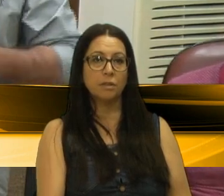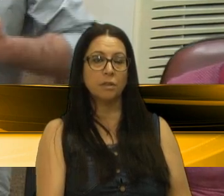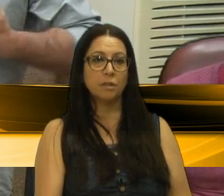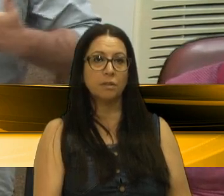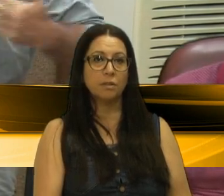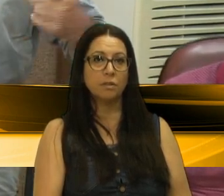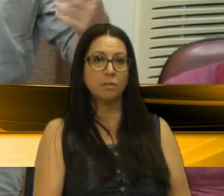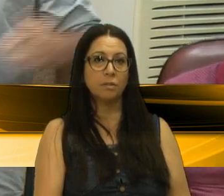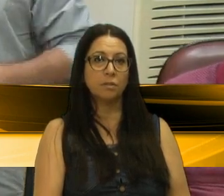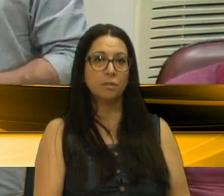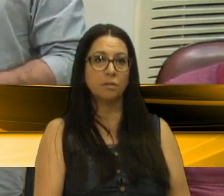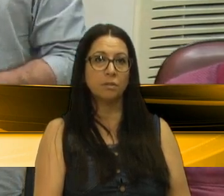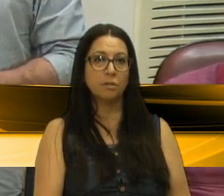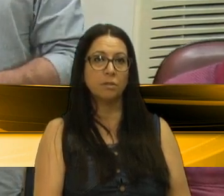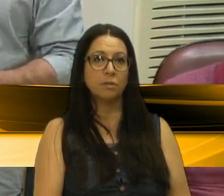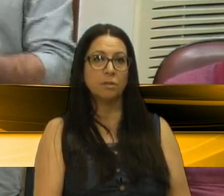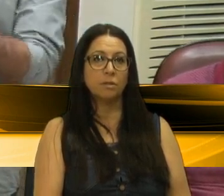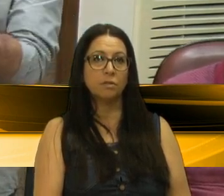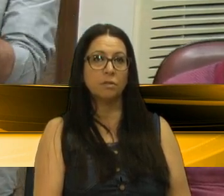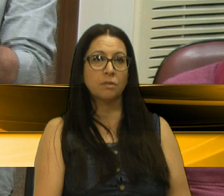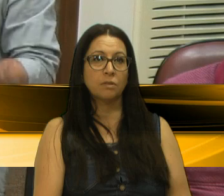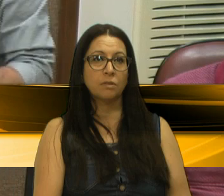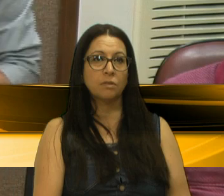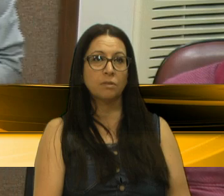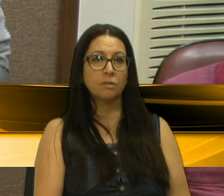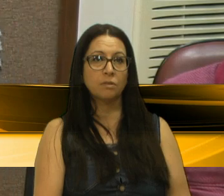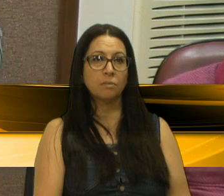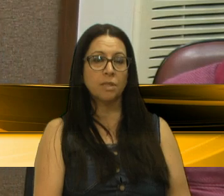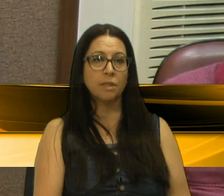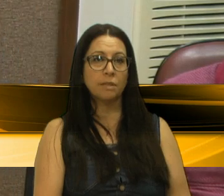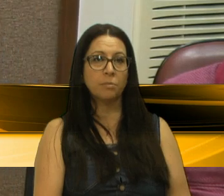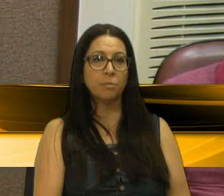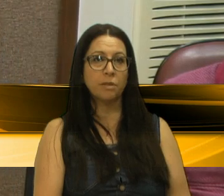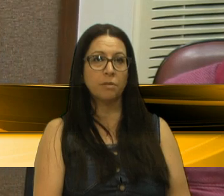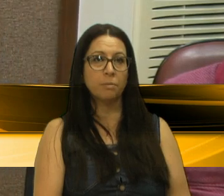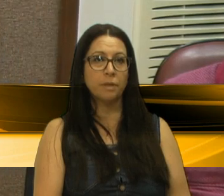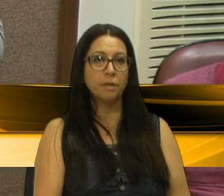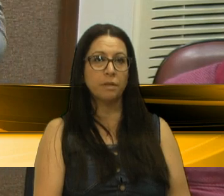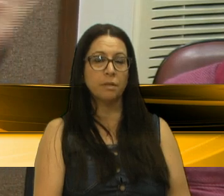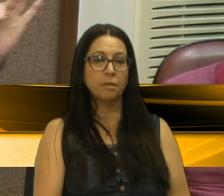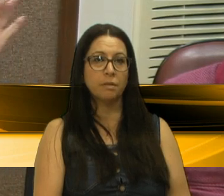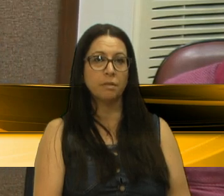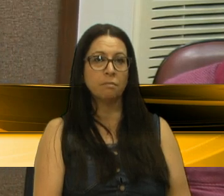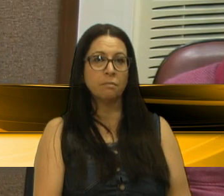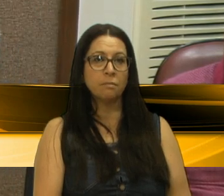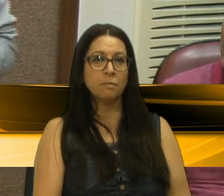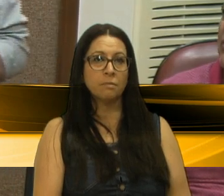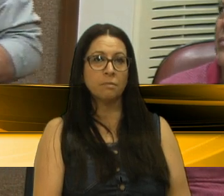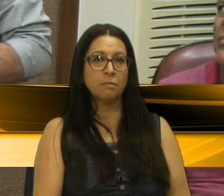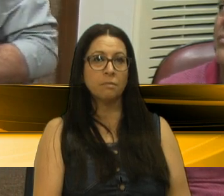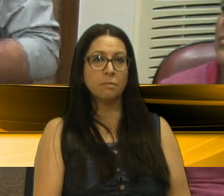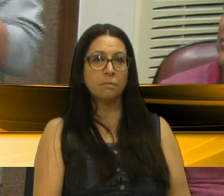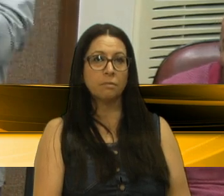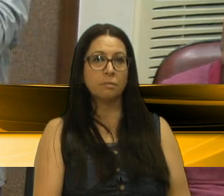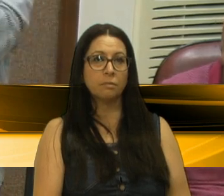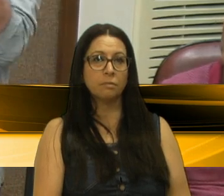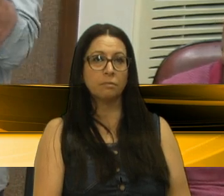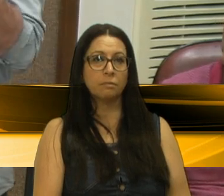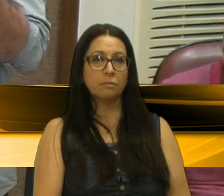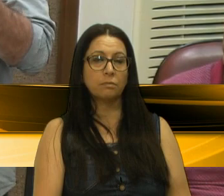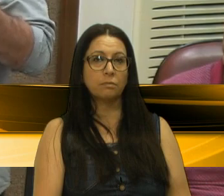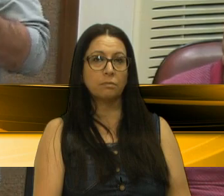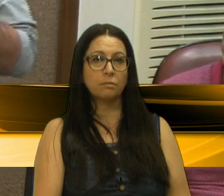os dias enfrentamos diversas dificuldades para conseguir fazer atividades comuns,